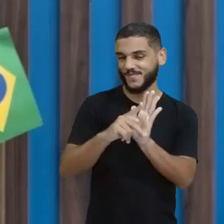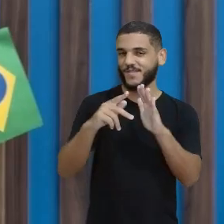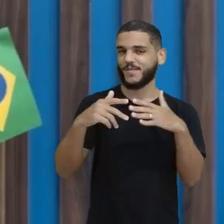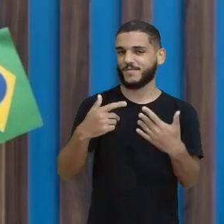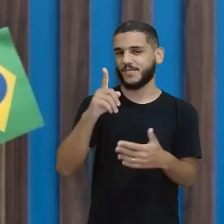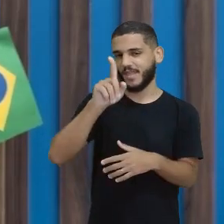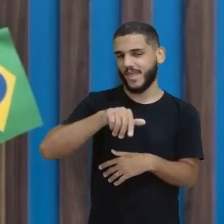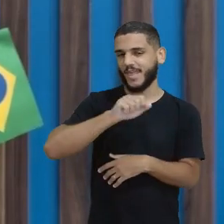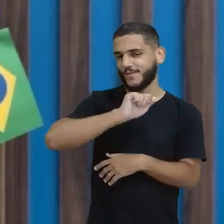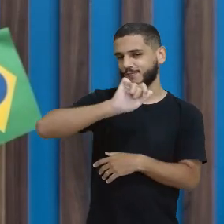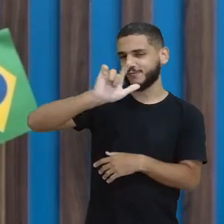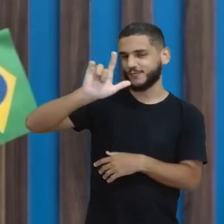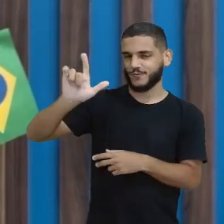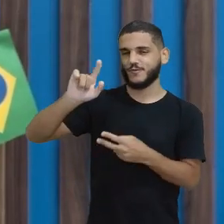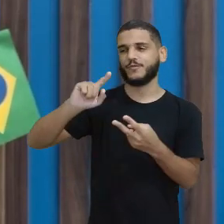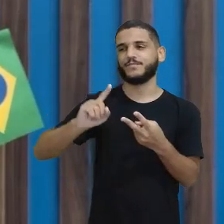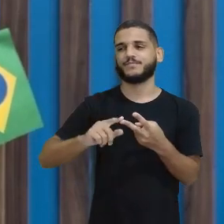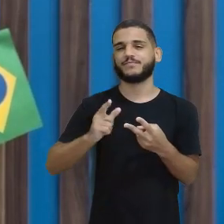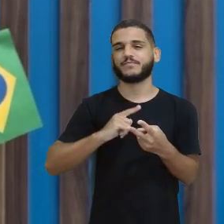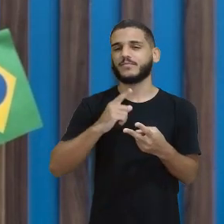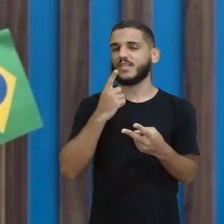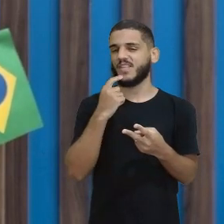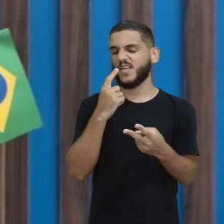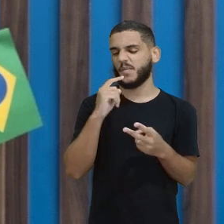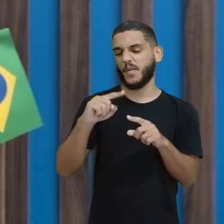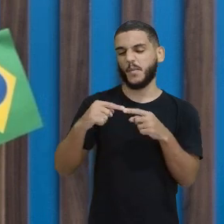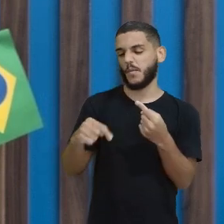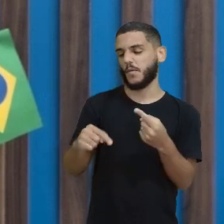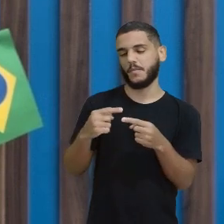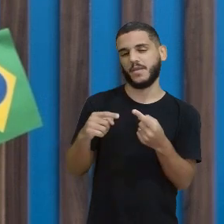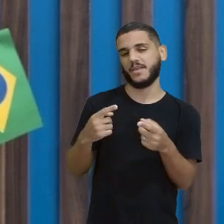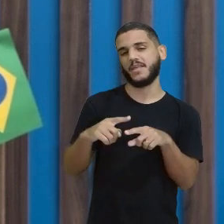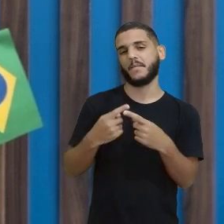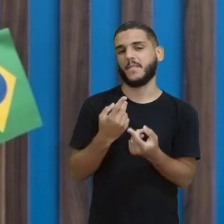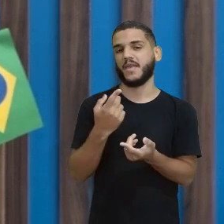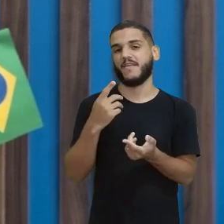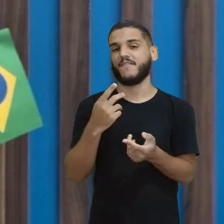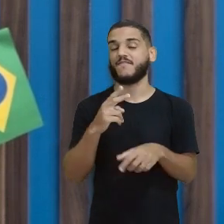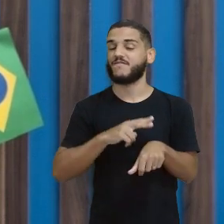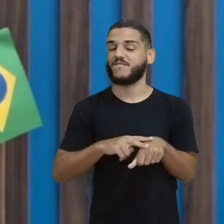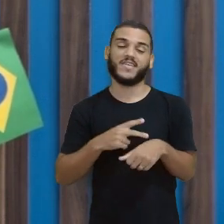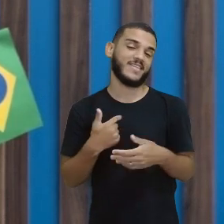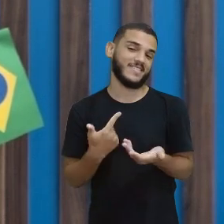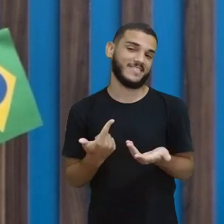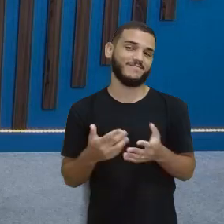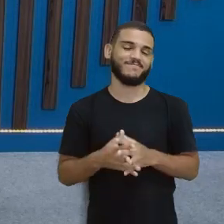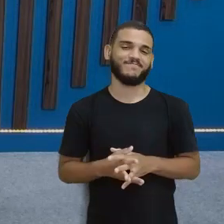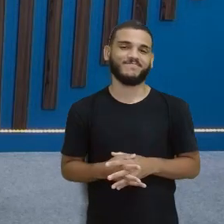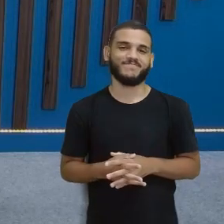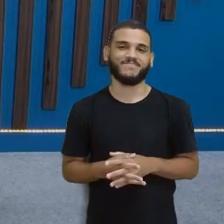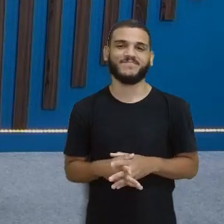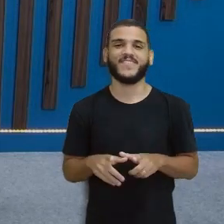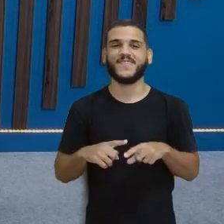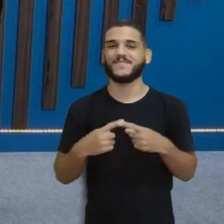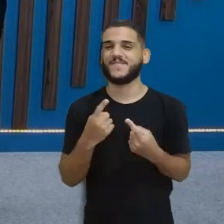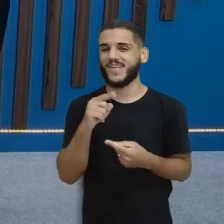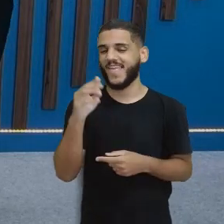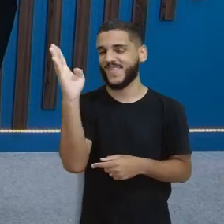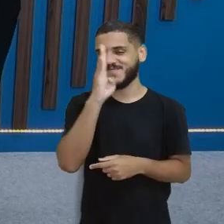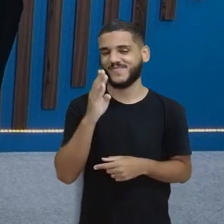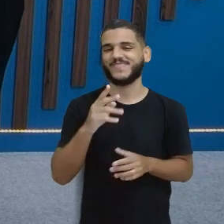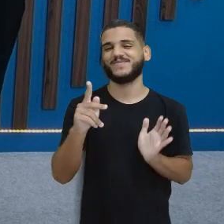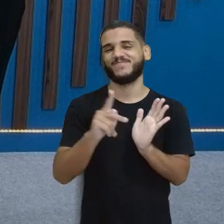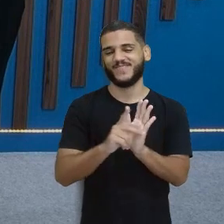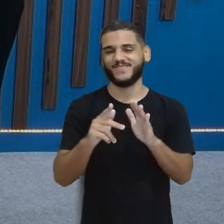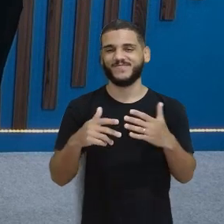É azul, tem um vermelho aí, não sei porquê, deveria ser verde, mas ele é brasileiro.